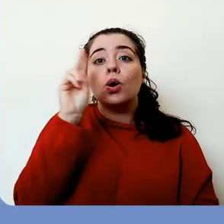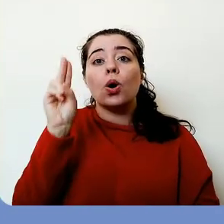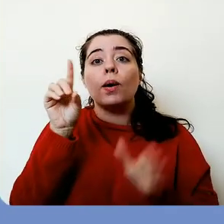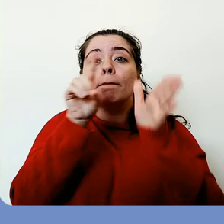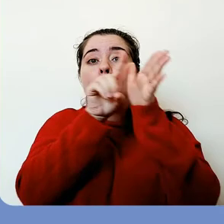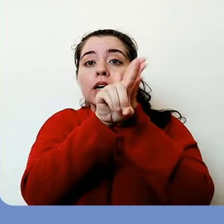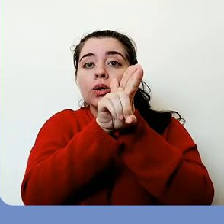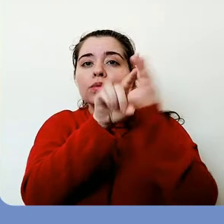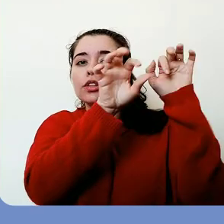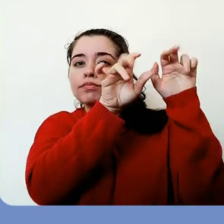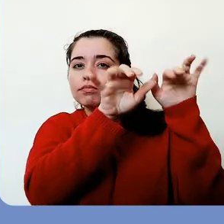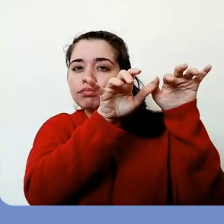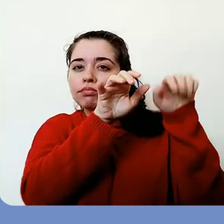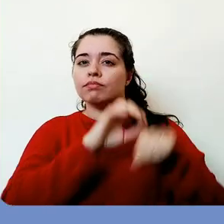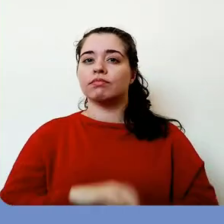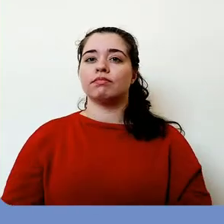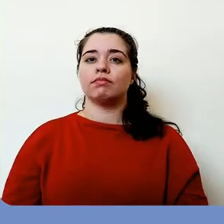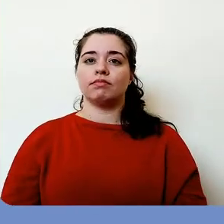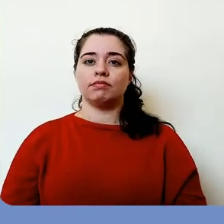pergunta que você vai fazer.